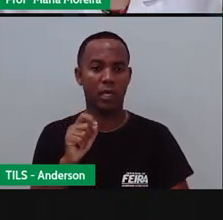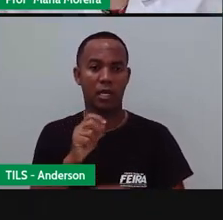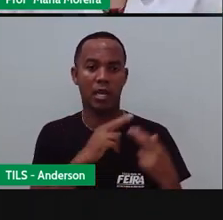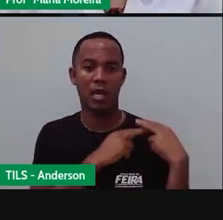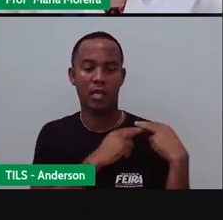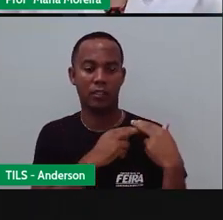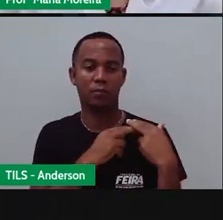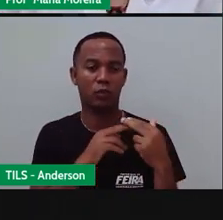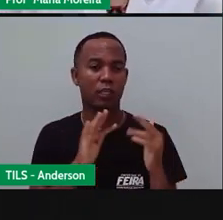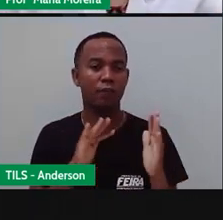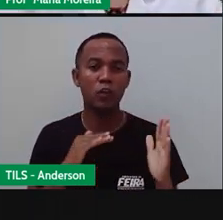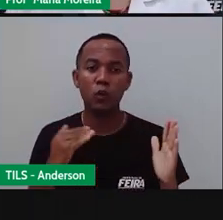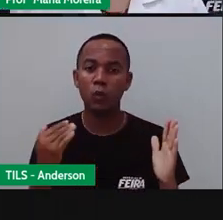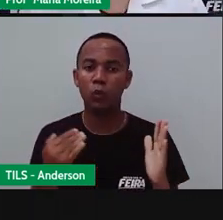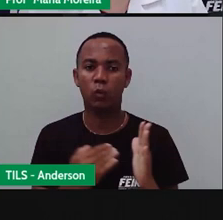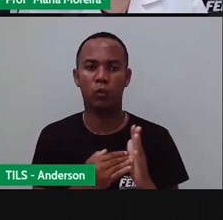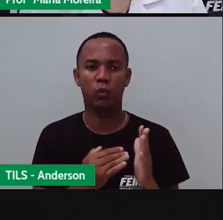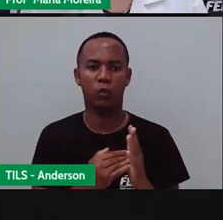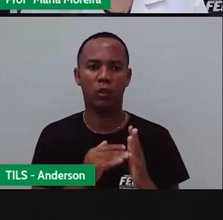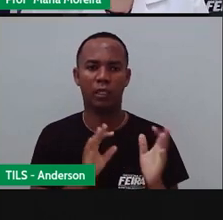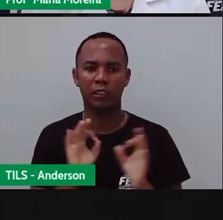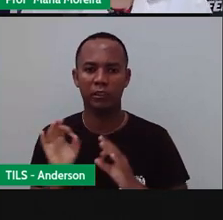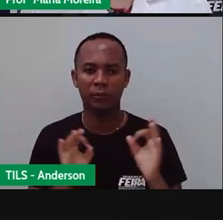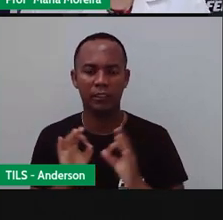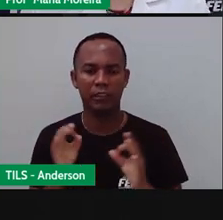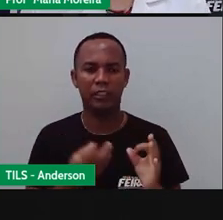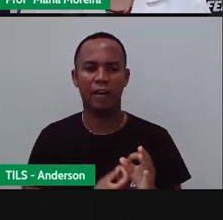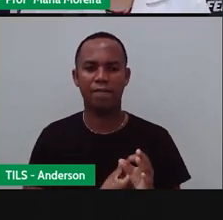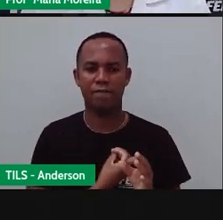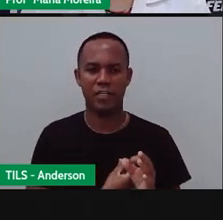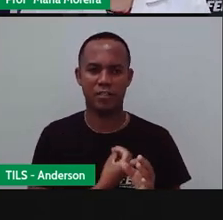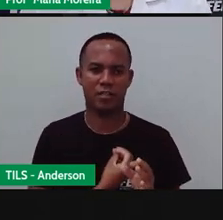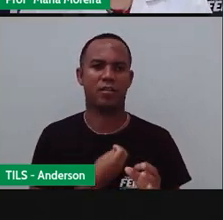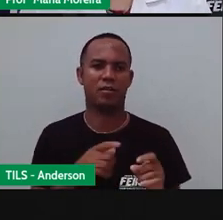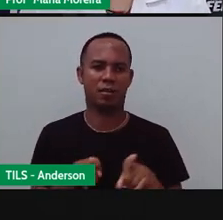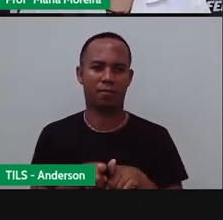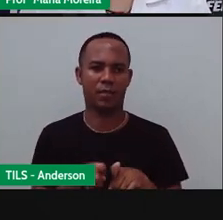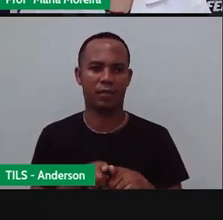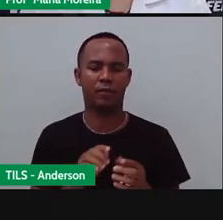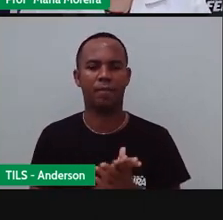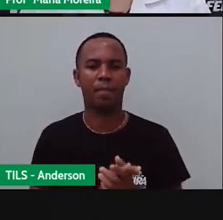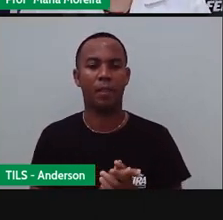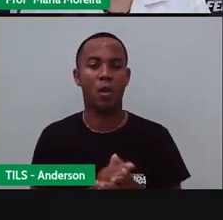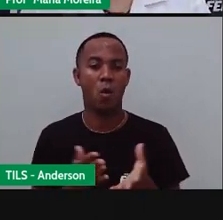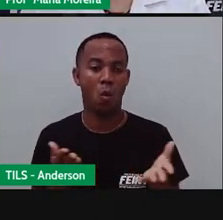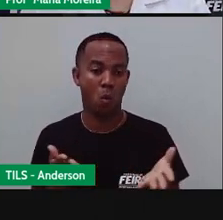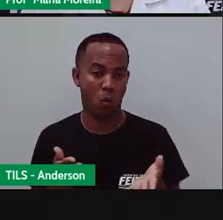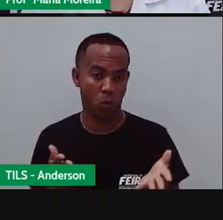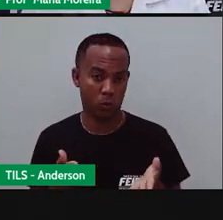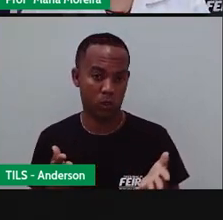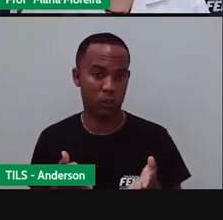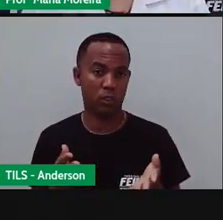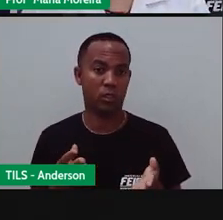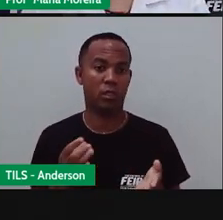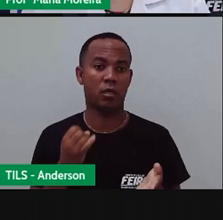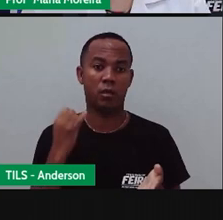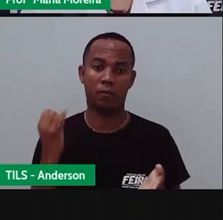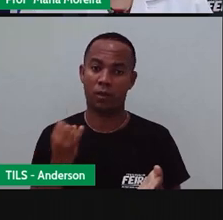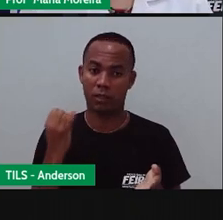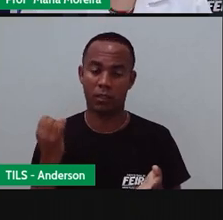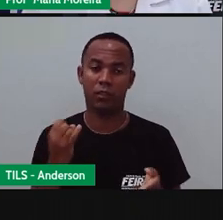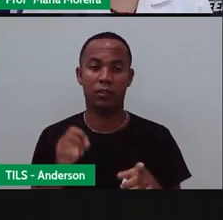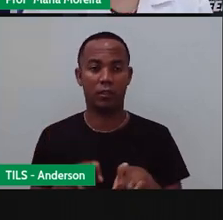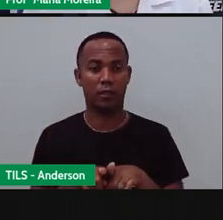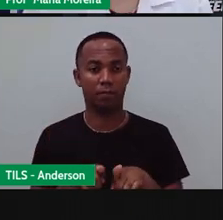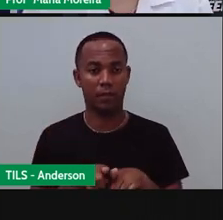administra O quê? A nossa vida Hoje Elas ainda São essenciais Nesse controle Do tempo